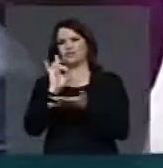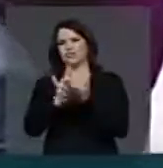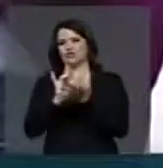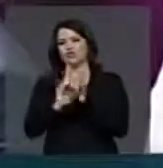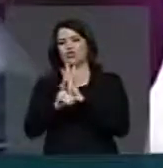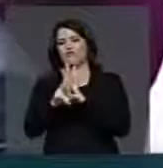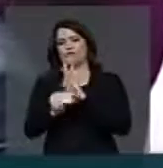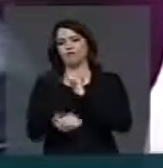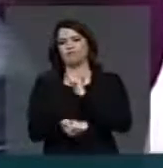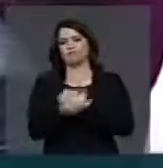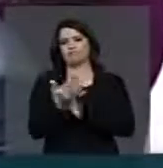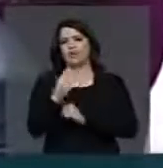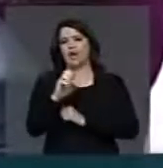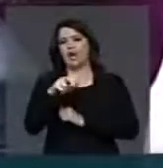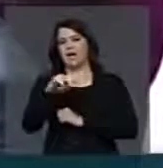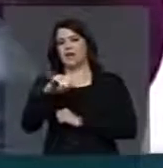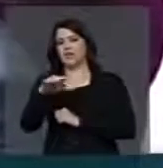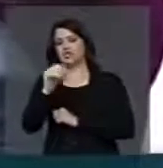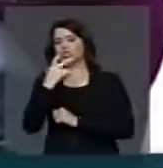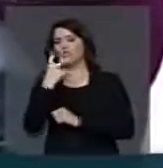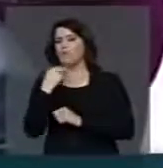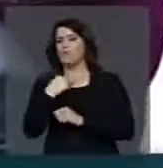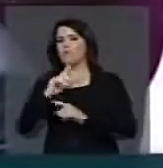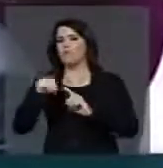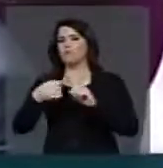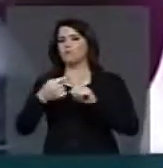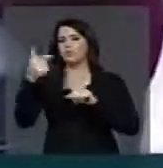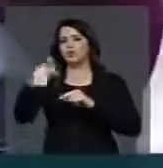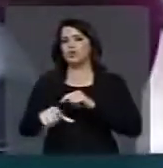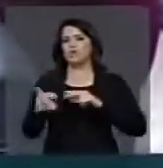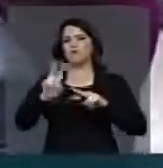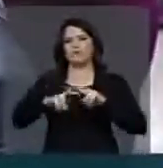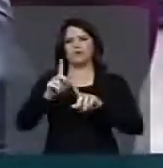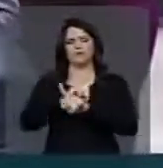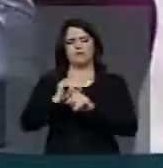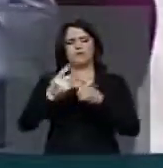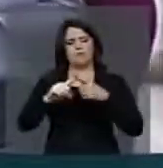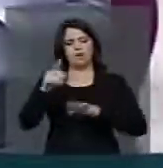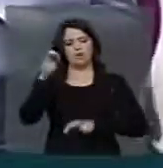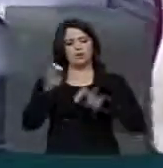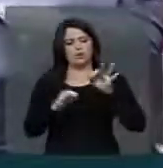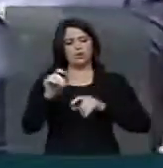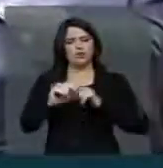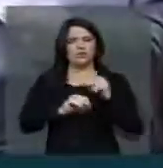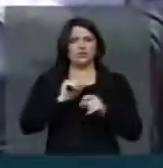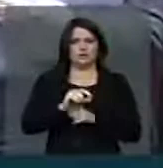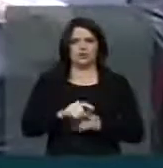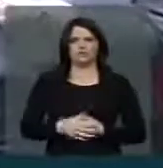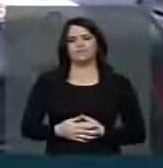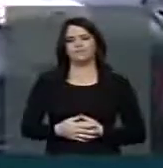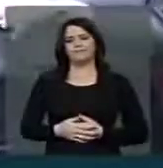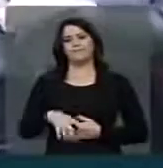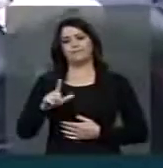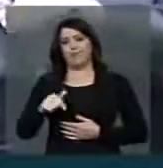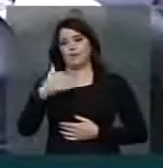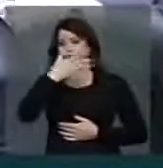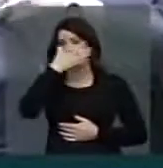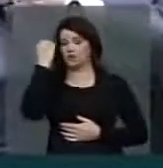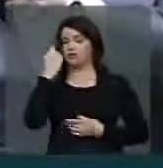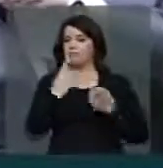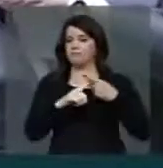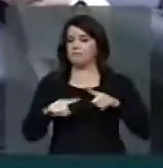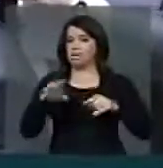concessão dessa extinção da punibilidade. Por isso, embora juridicamente o fato seja esquecido,